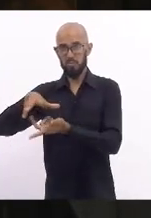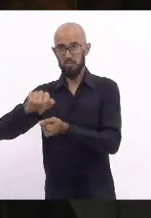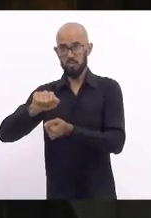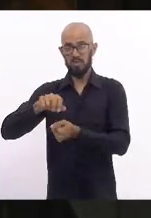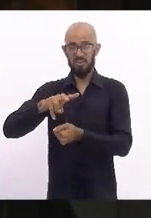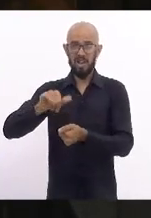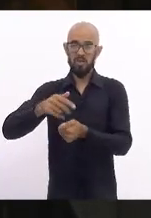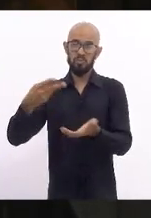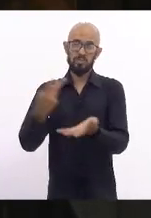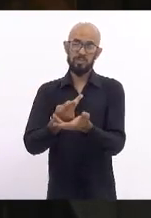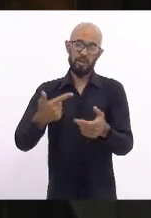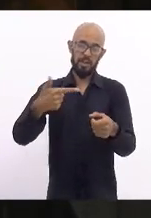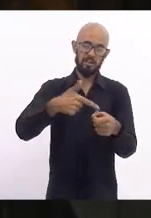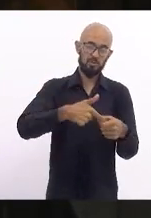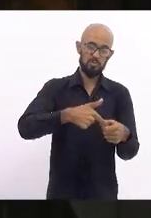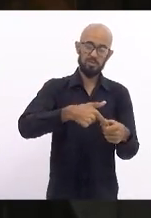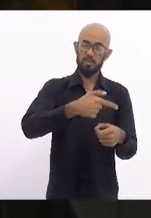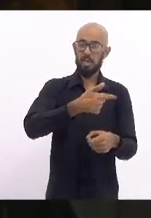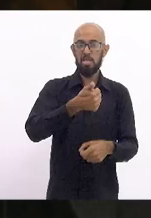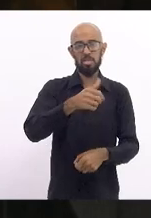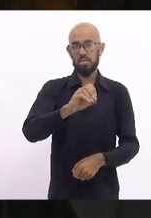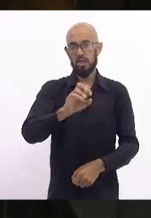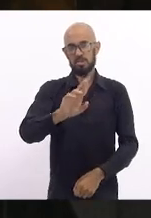na bomba a 10 reais.